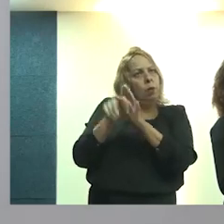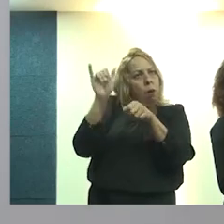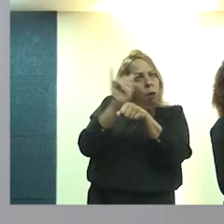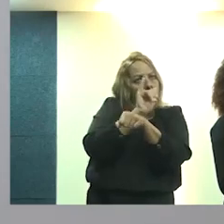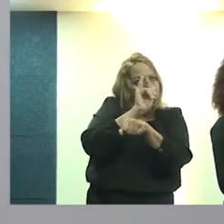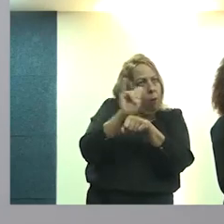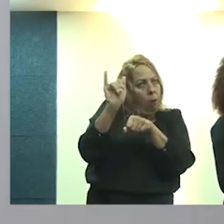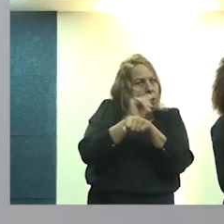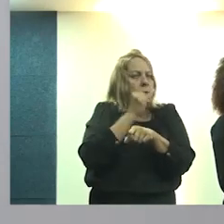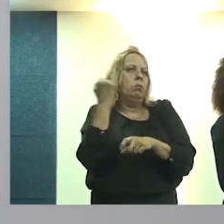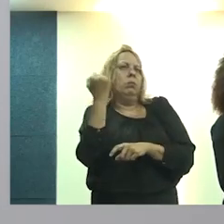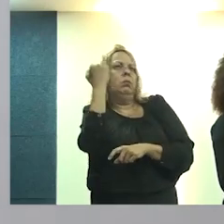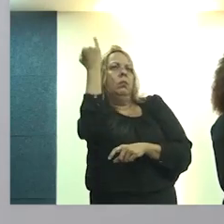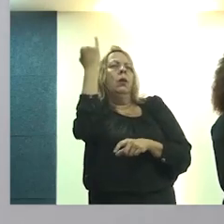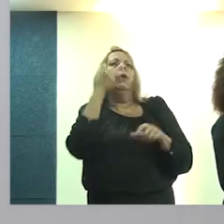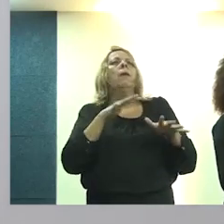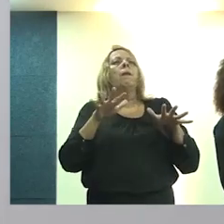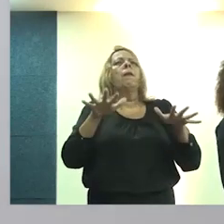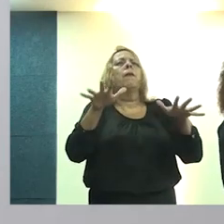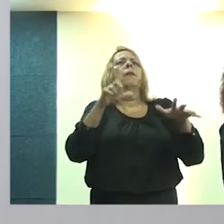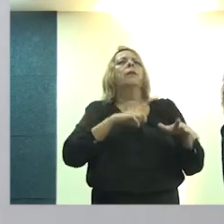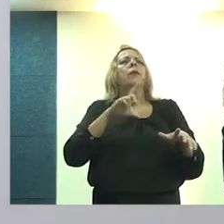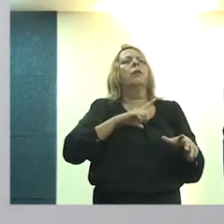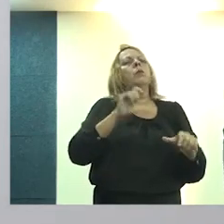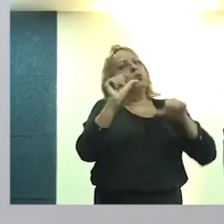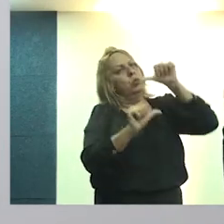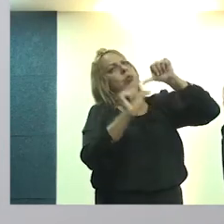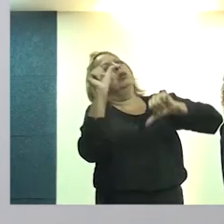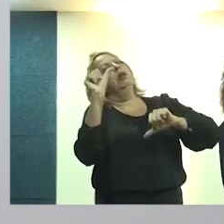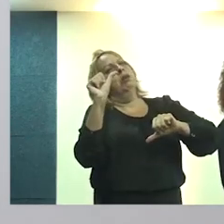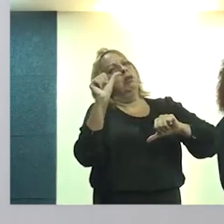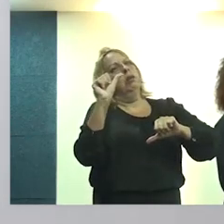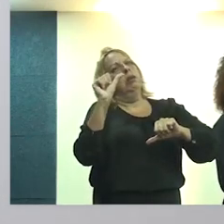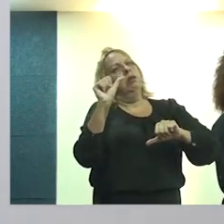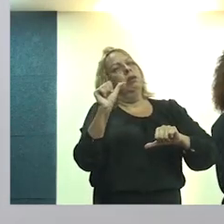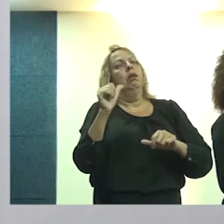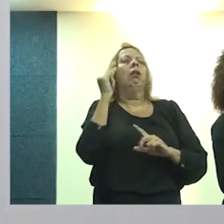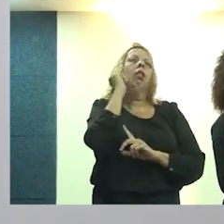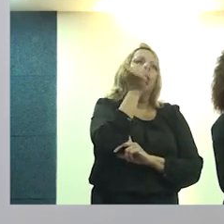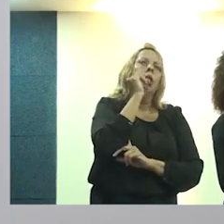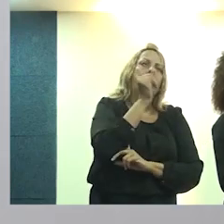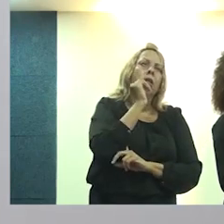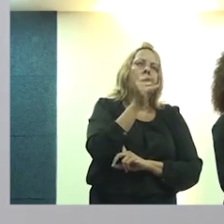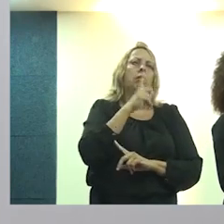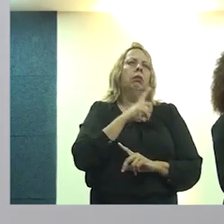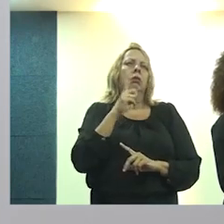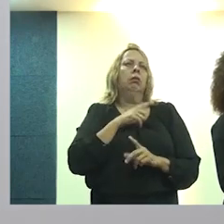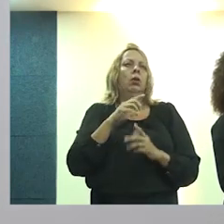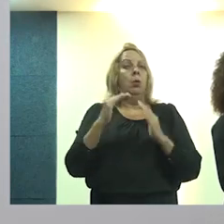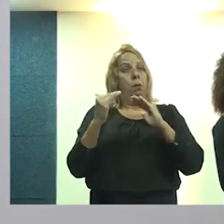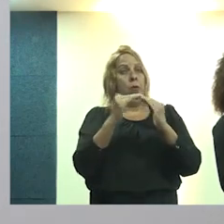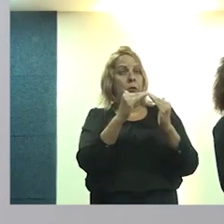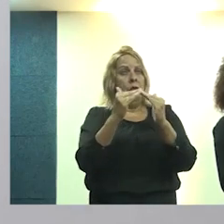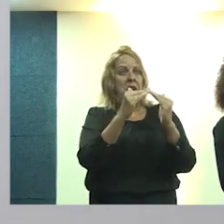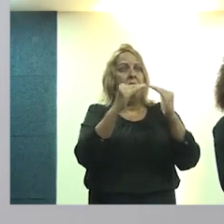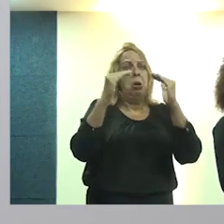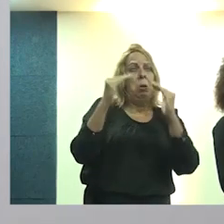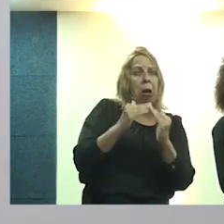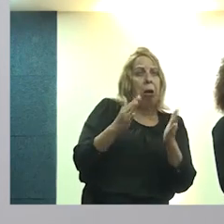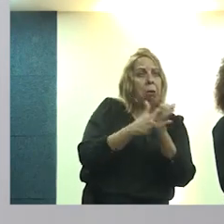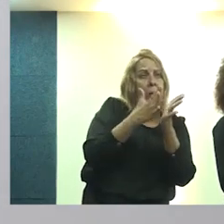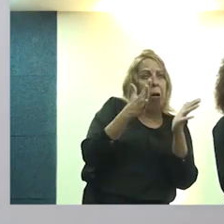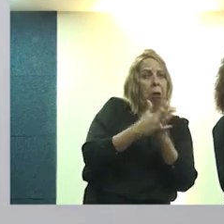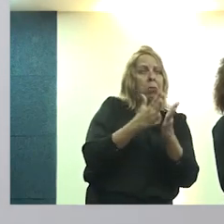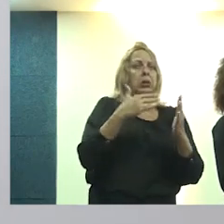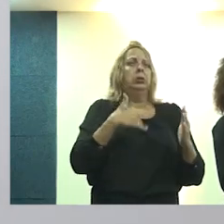E essa uma estratégia importante de mobilização, porque nós queremos inverter um pouco também a narrativa do que está sendo colocado para as periferias como um lugar